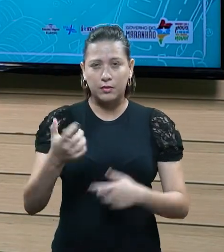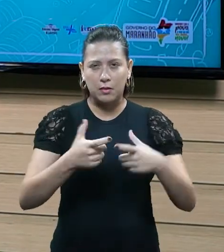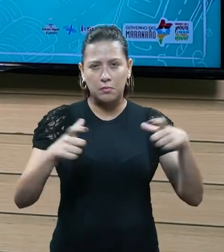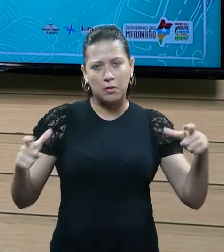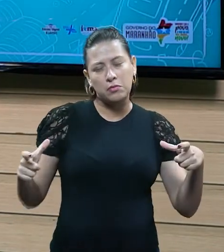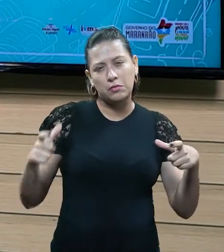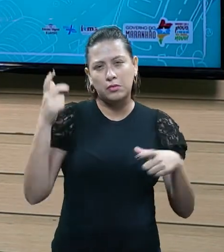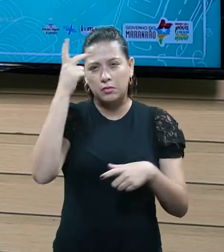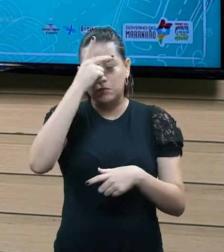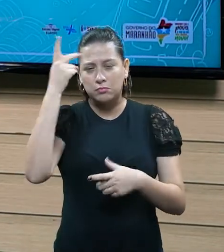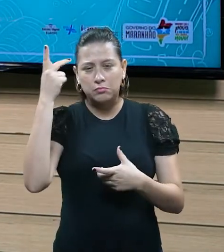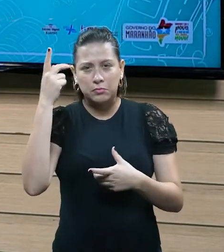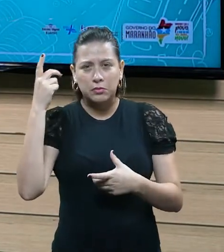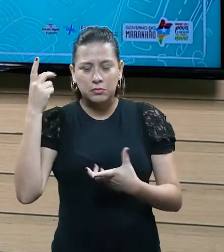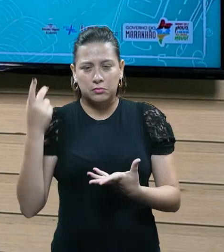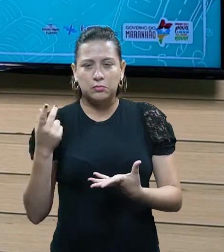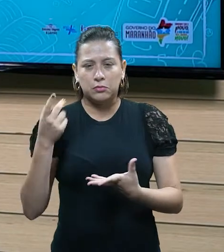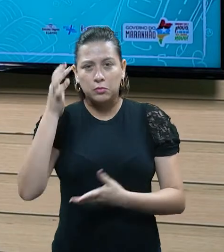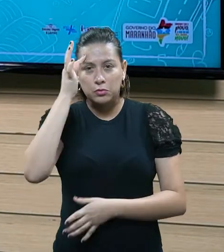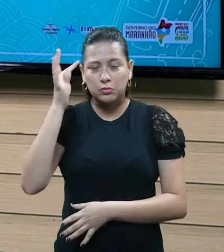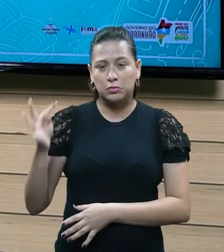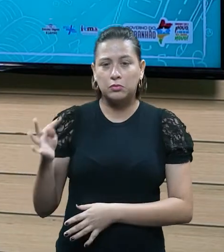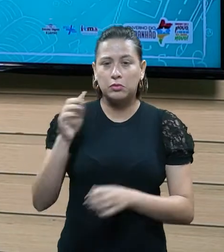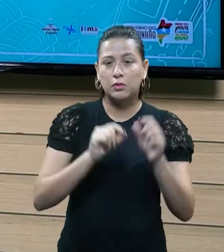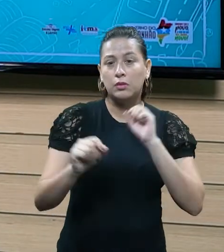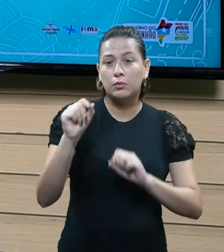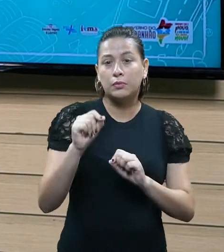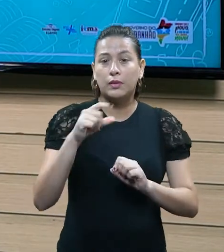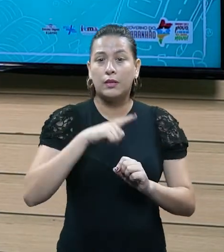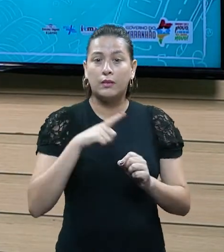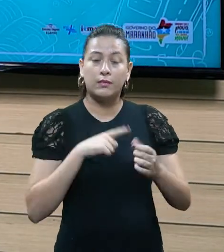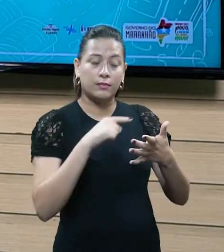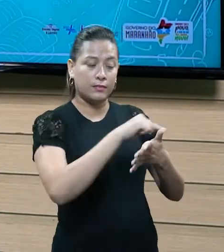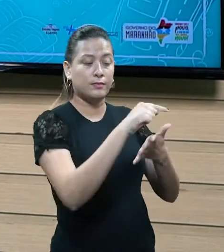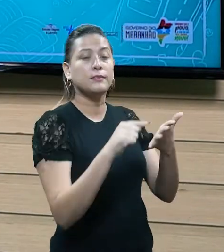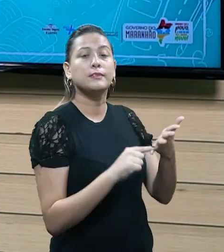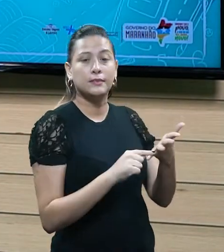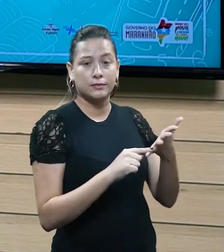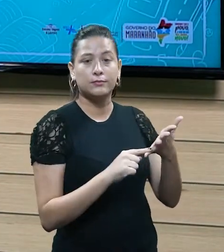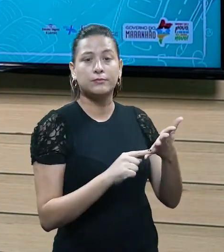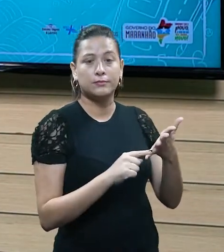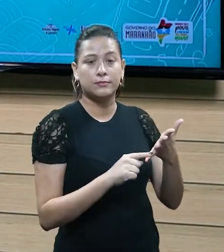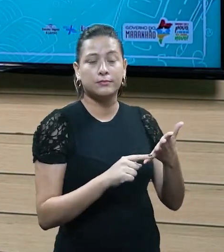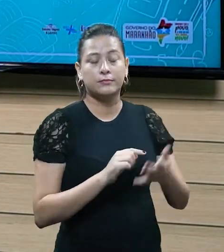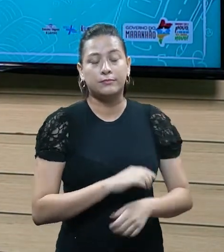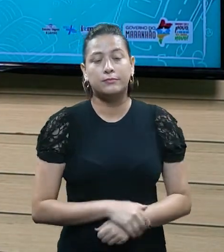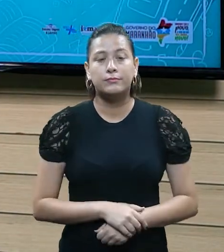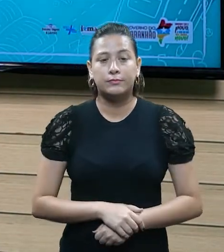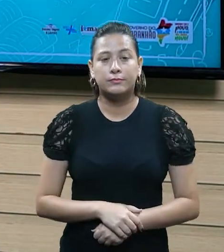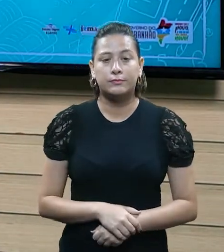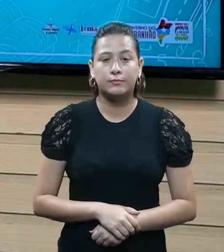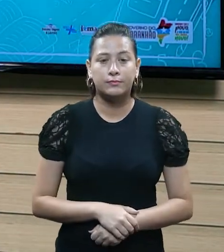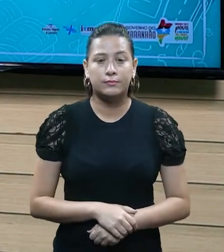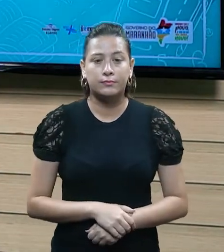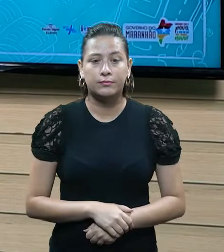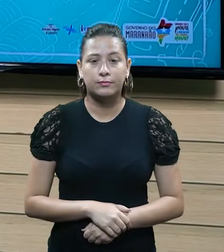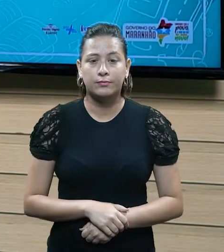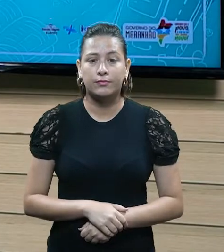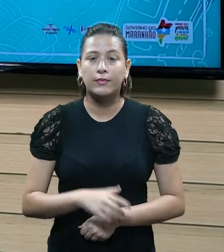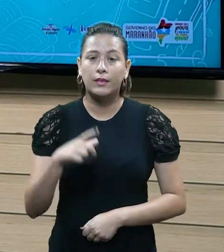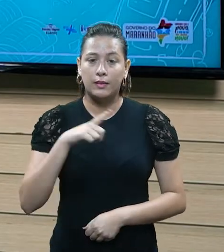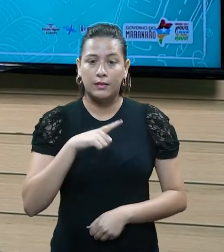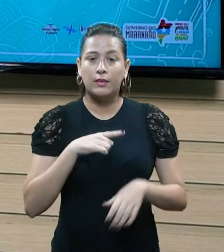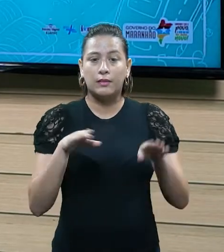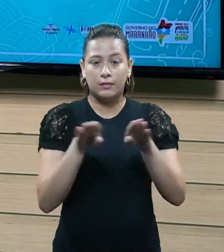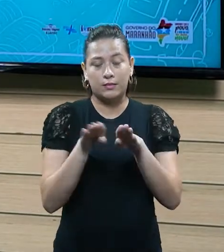teoria tripartida, que diz que, de fato, são cinco nossos tributos, que são, além dos três, existem também as